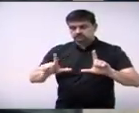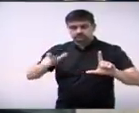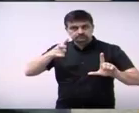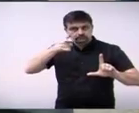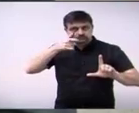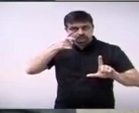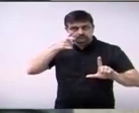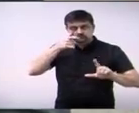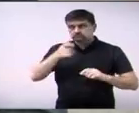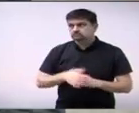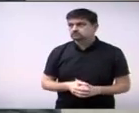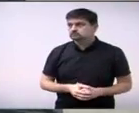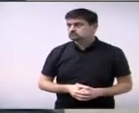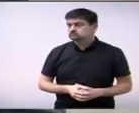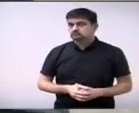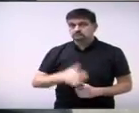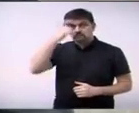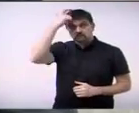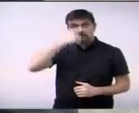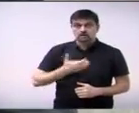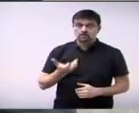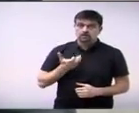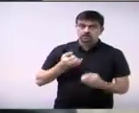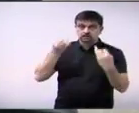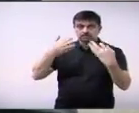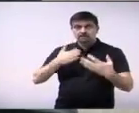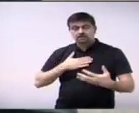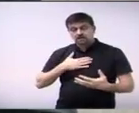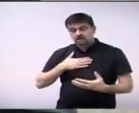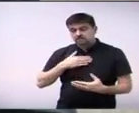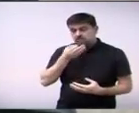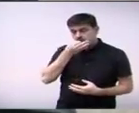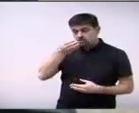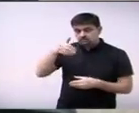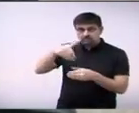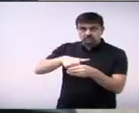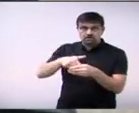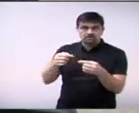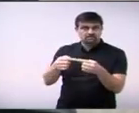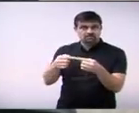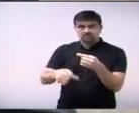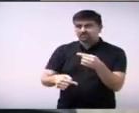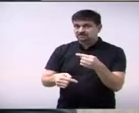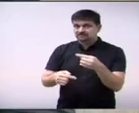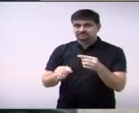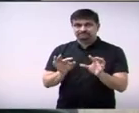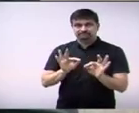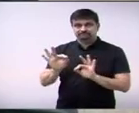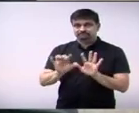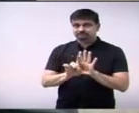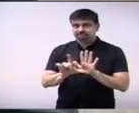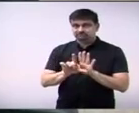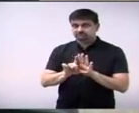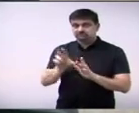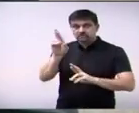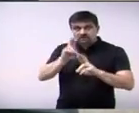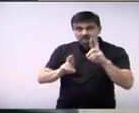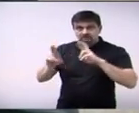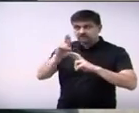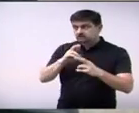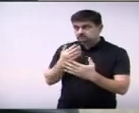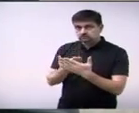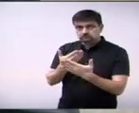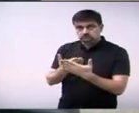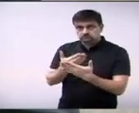Como citado, iria apenas justificar o meu voto contra, contrário ao pedido de vista do